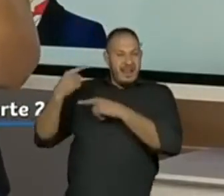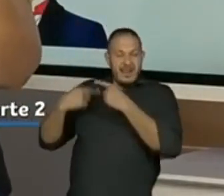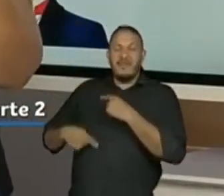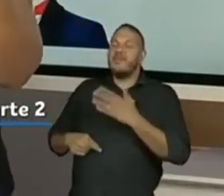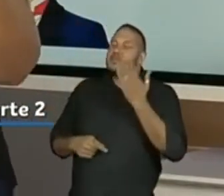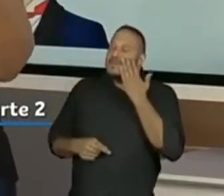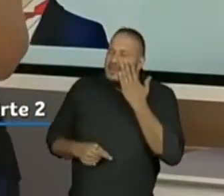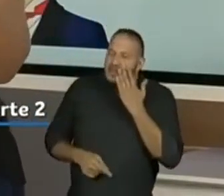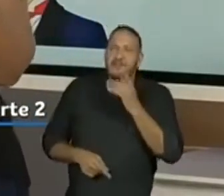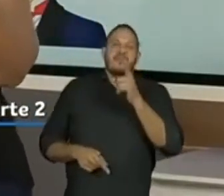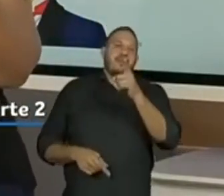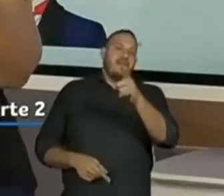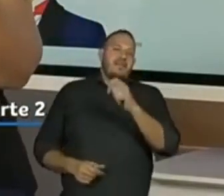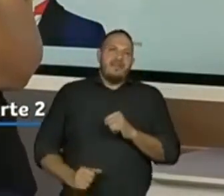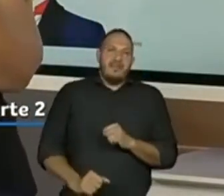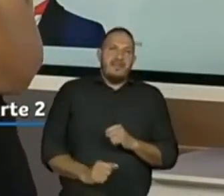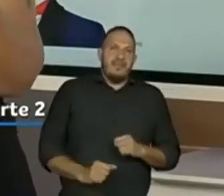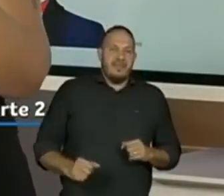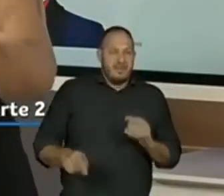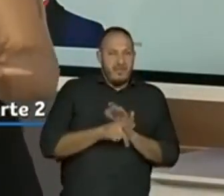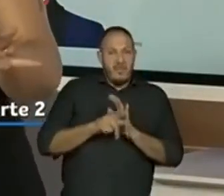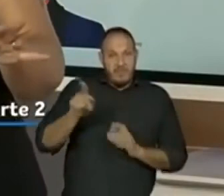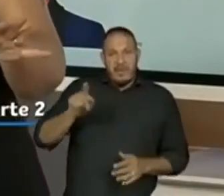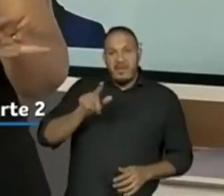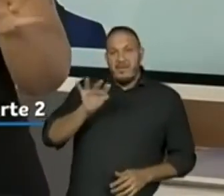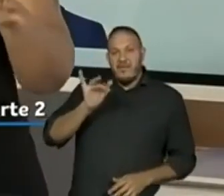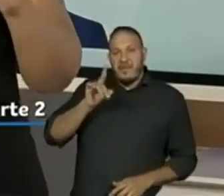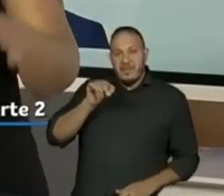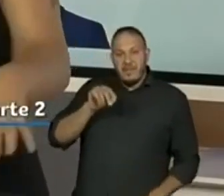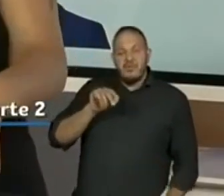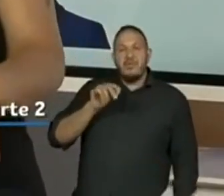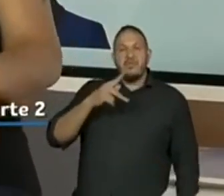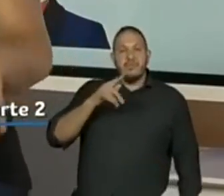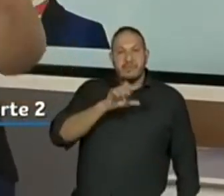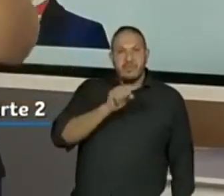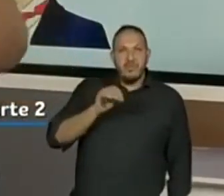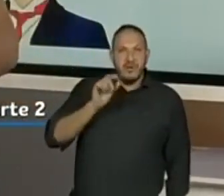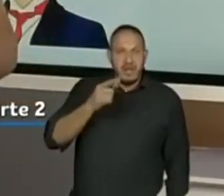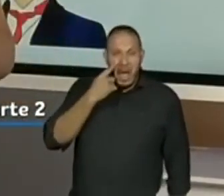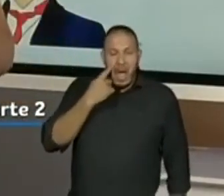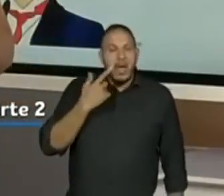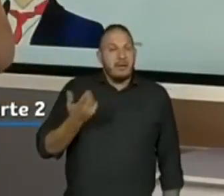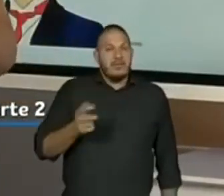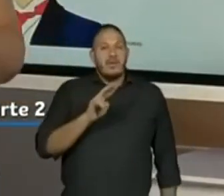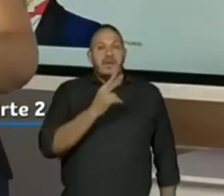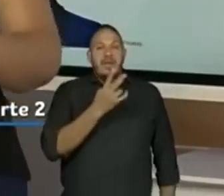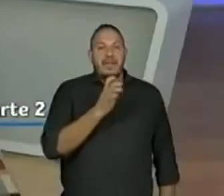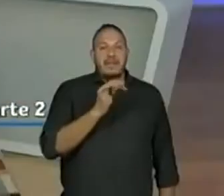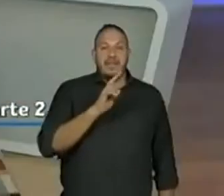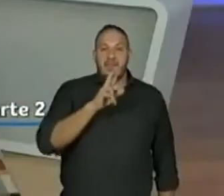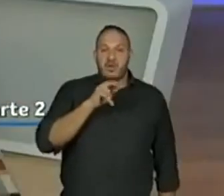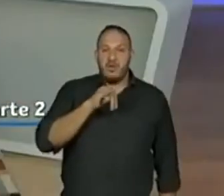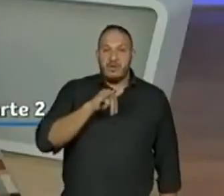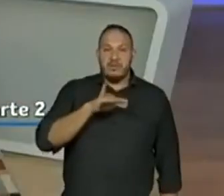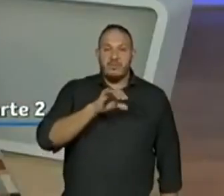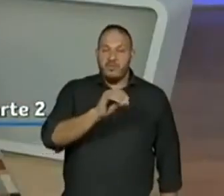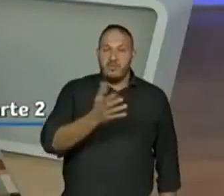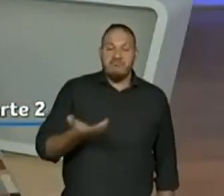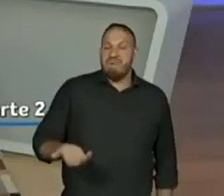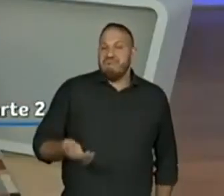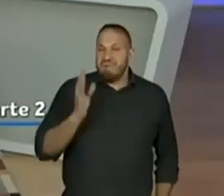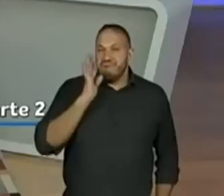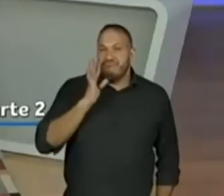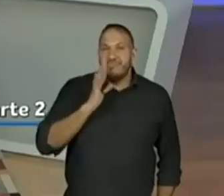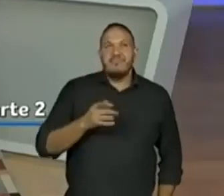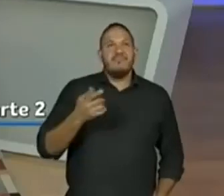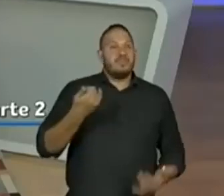vocês saberão que é Fernando Pessoa. Isso é um heterônimo. Desculpa. Um heterônimo. Muito bom. A galera